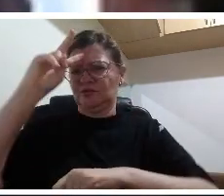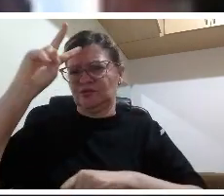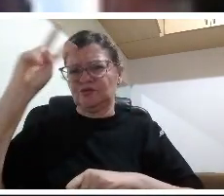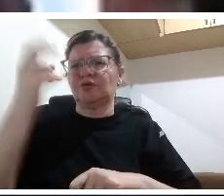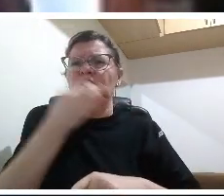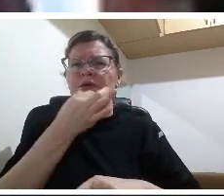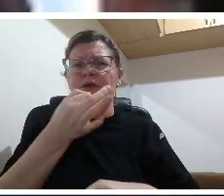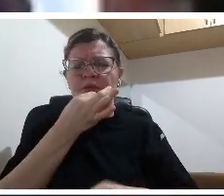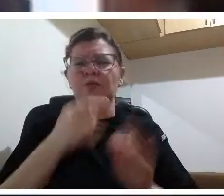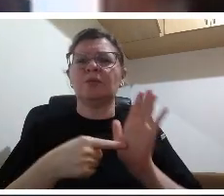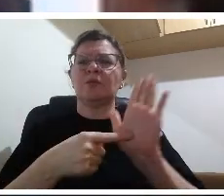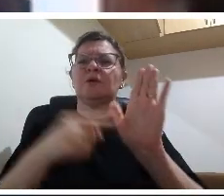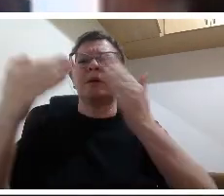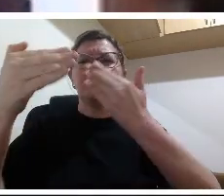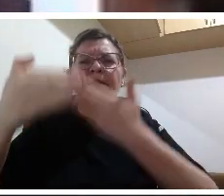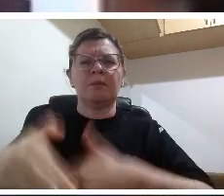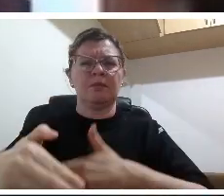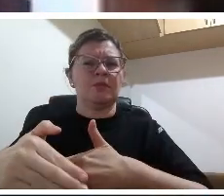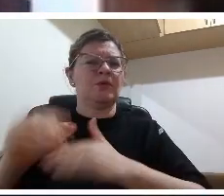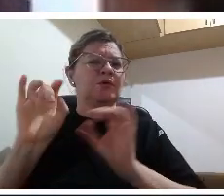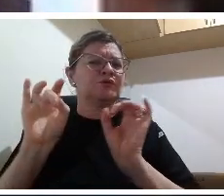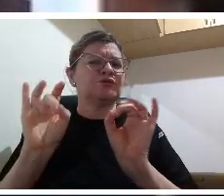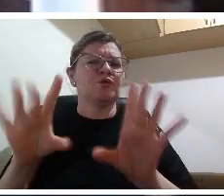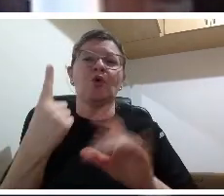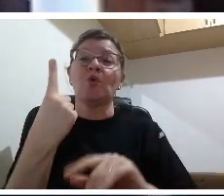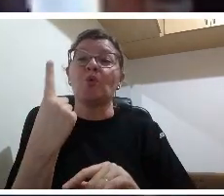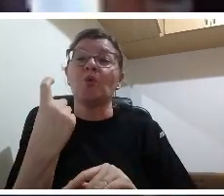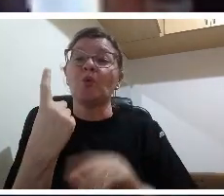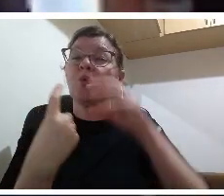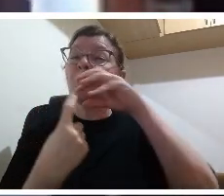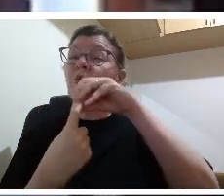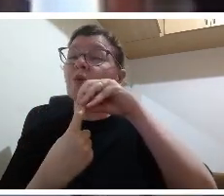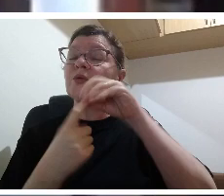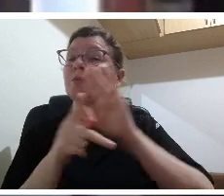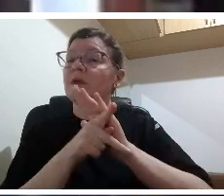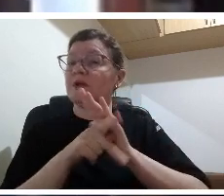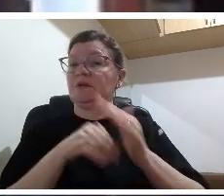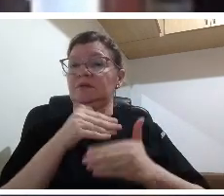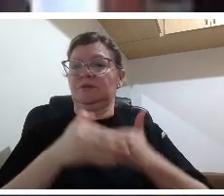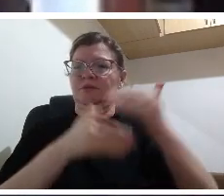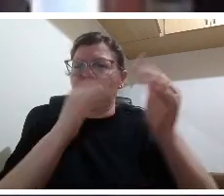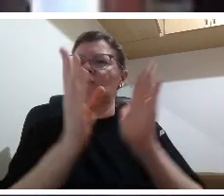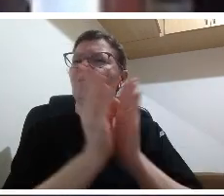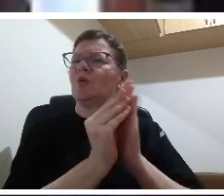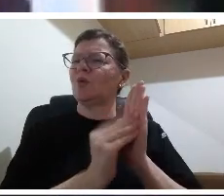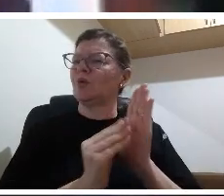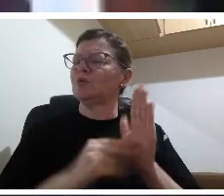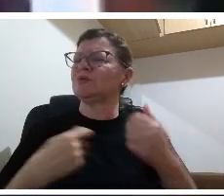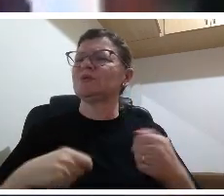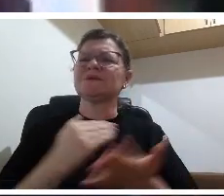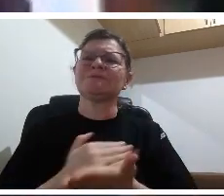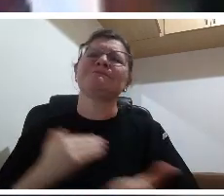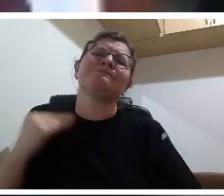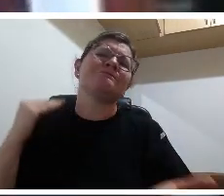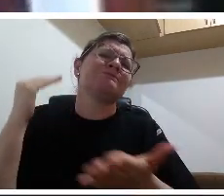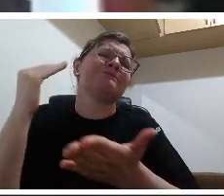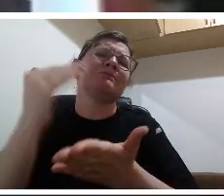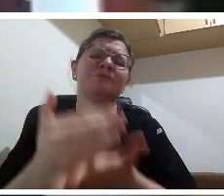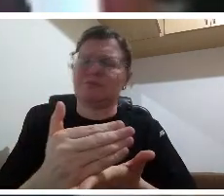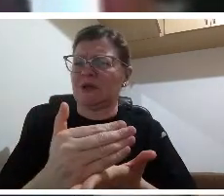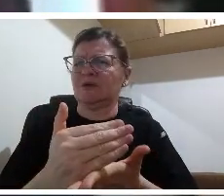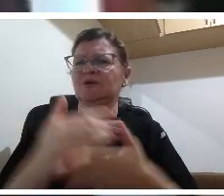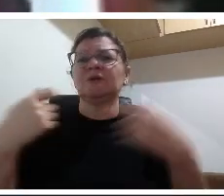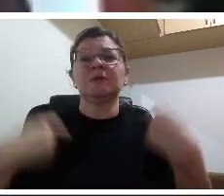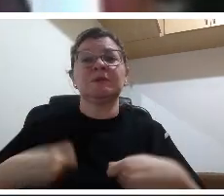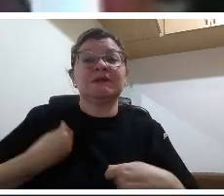fora da sala de aula como um instrumento de trabalho de vida de transformação de mudança por isso que o conhecimento